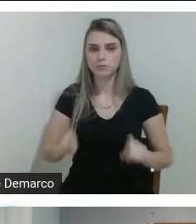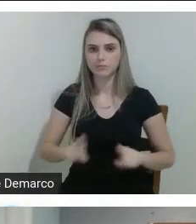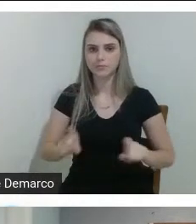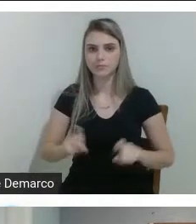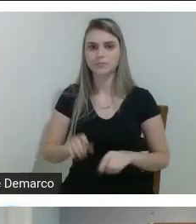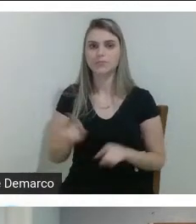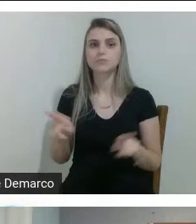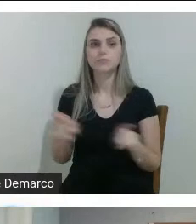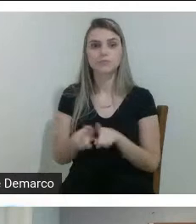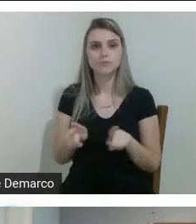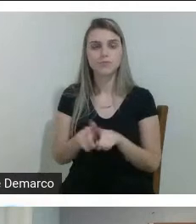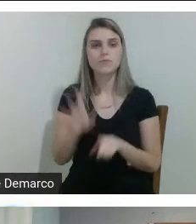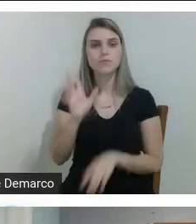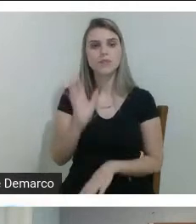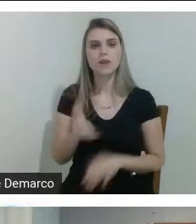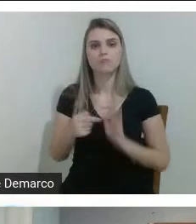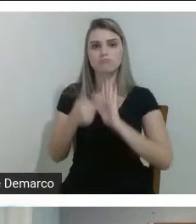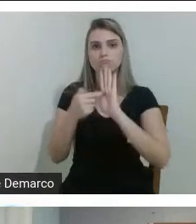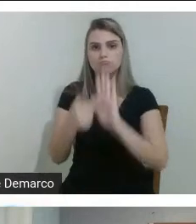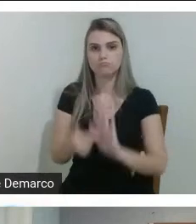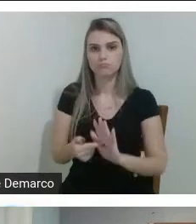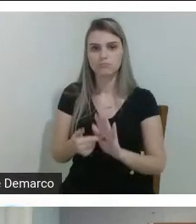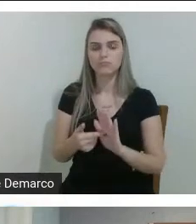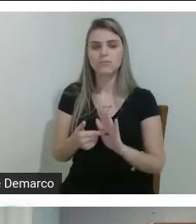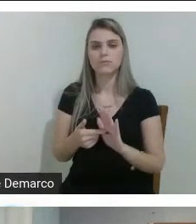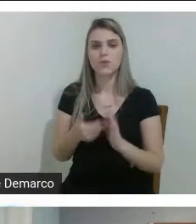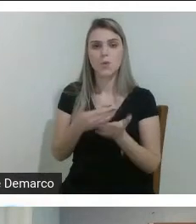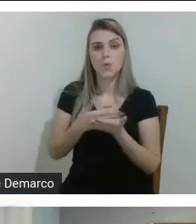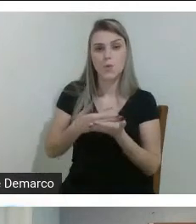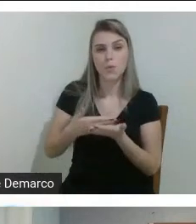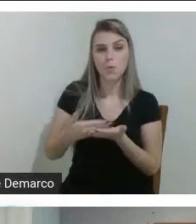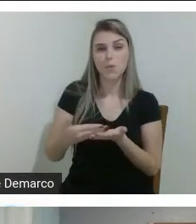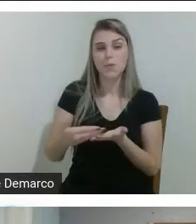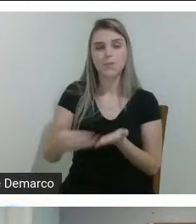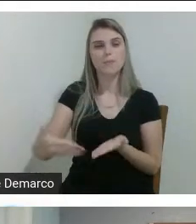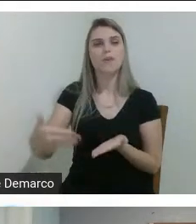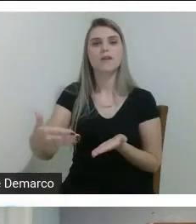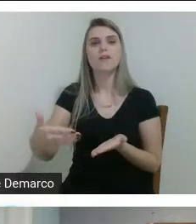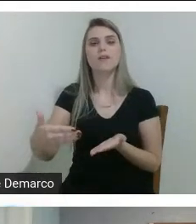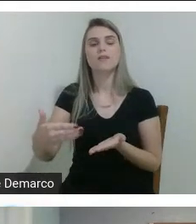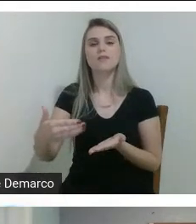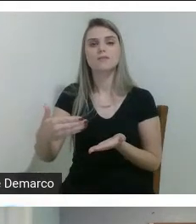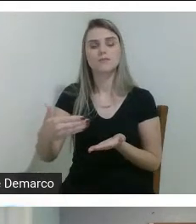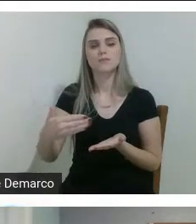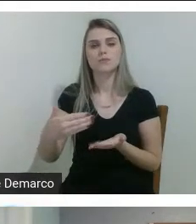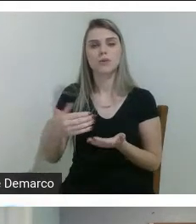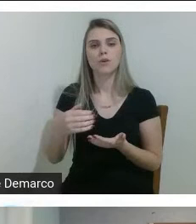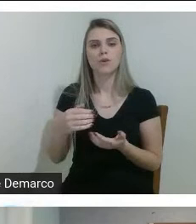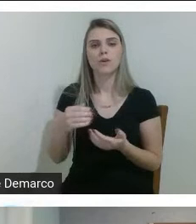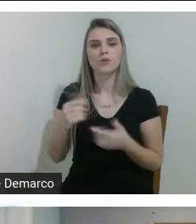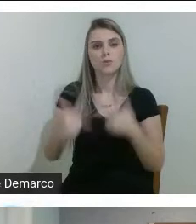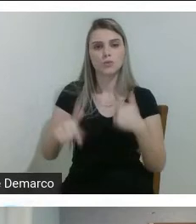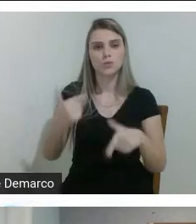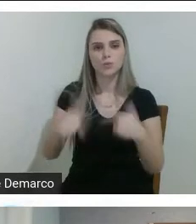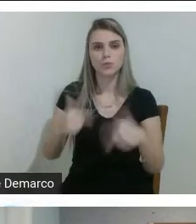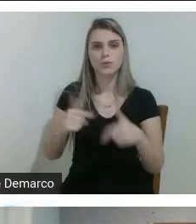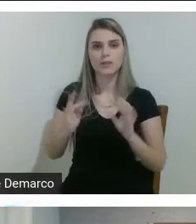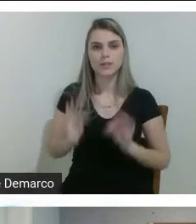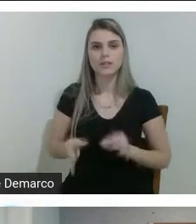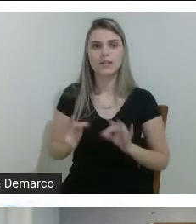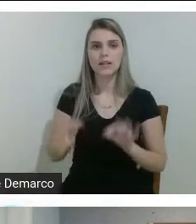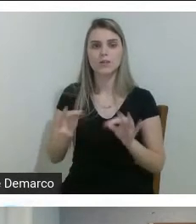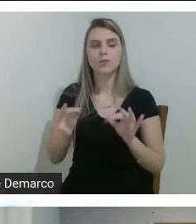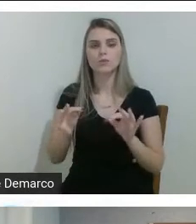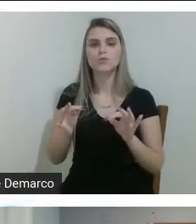informática, também já demonstrando, aí, os primeiros efeitos, os primeiros resultados, né, dentro dos trabalhos de